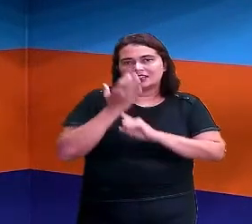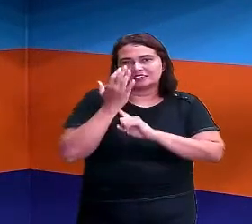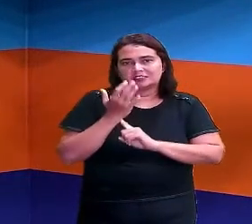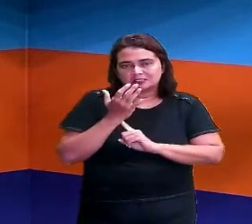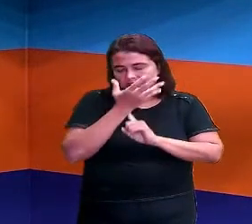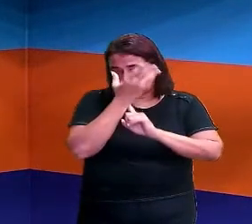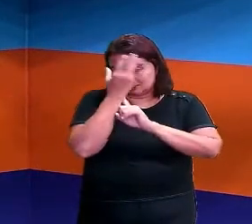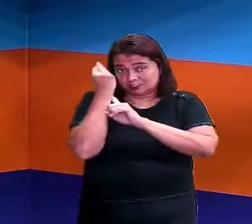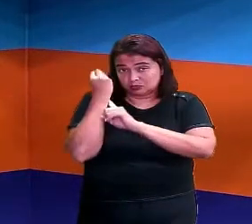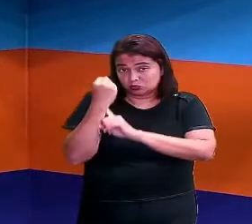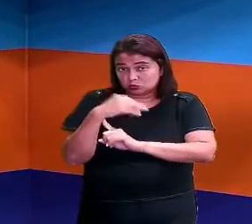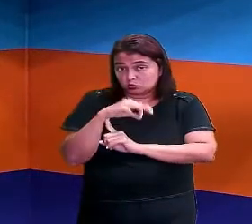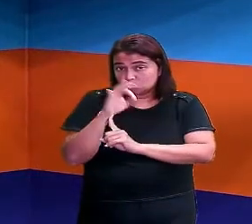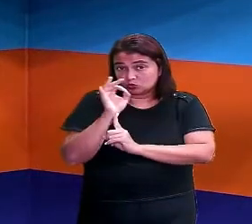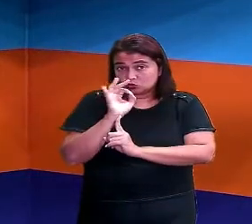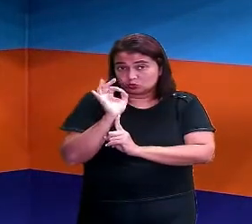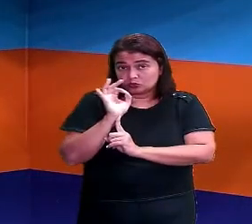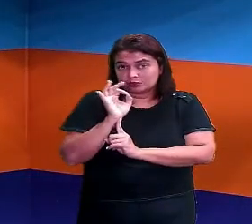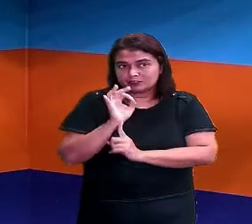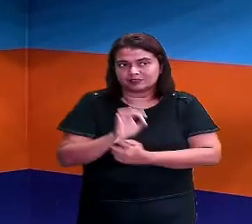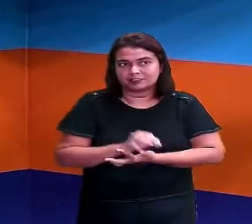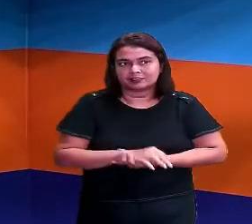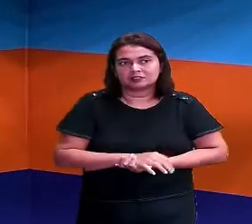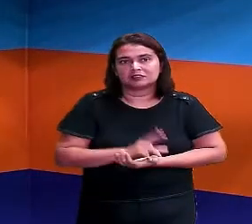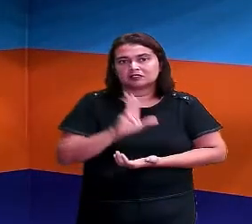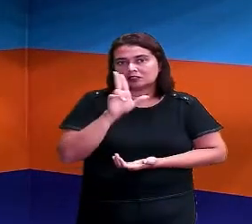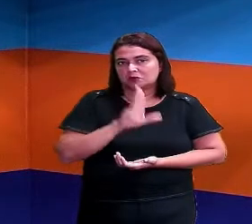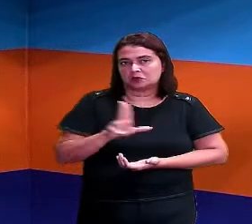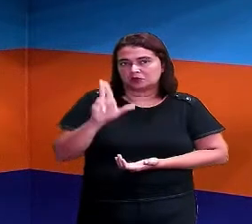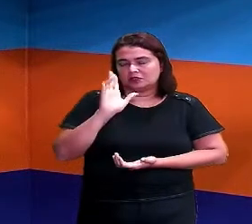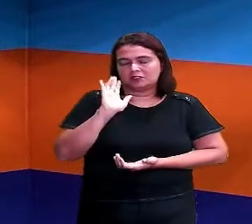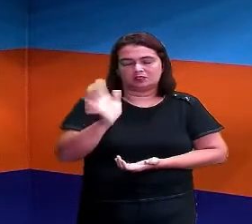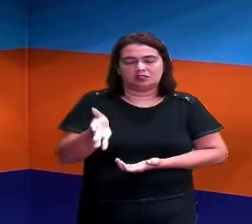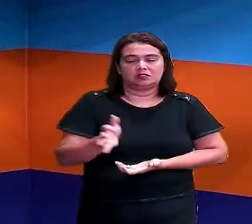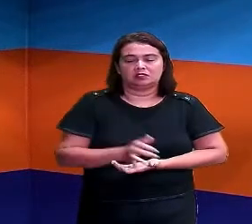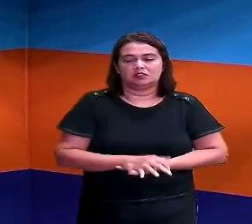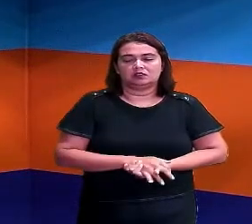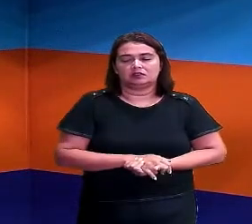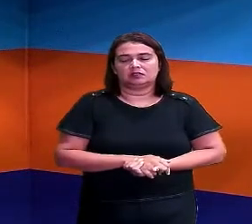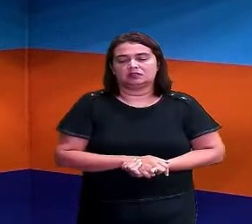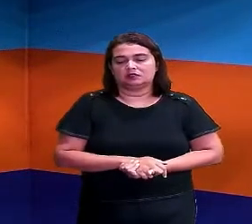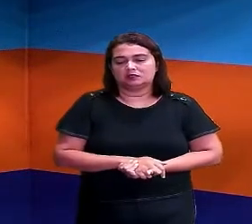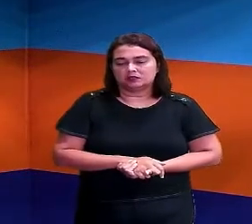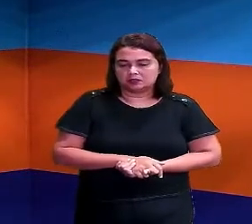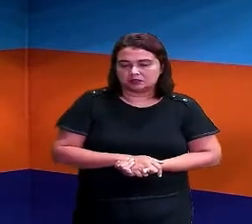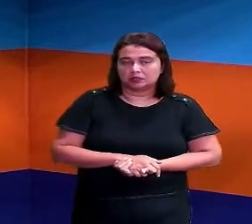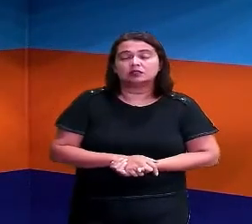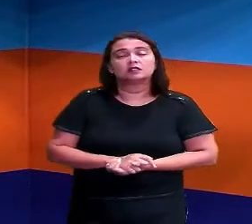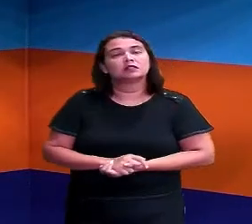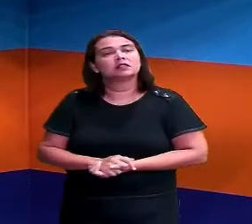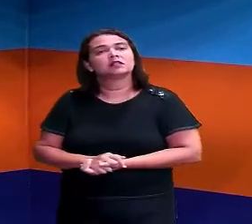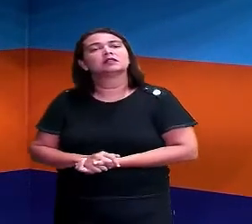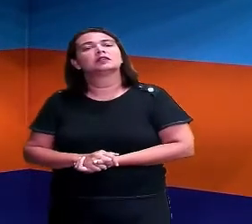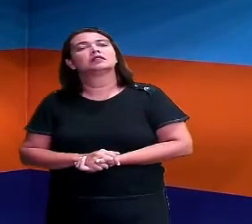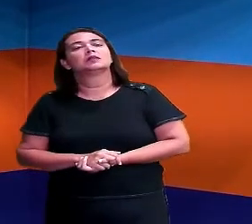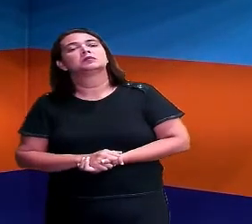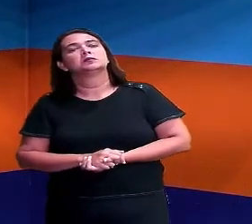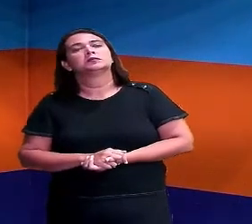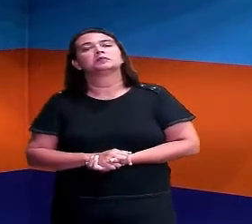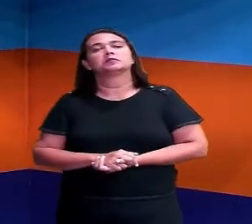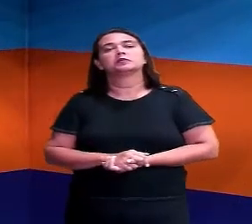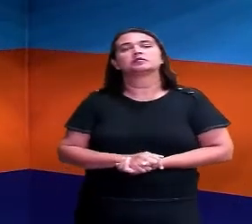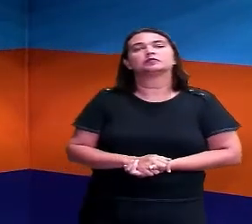esquecer das palavras que já foram usadas, tá bom? Então, aqui temos Emily, tá?